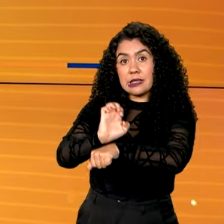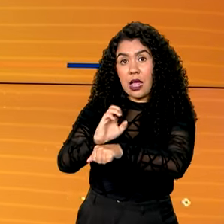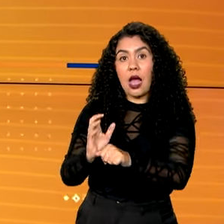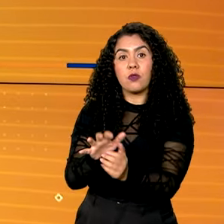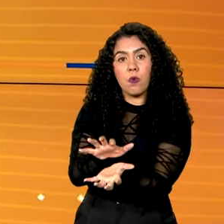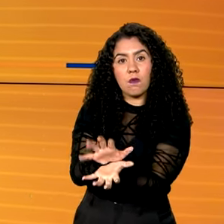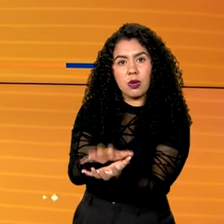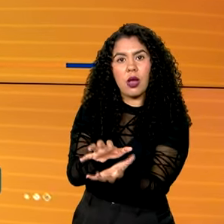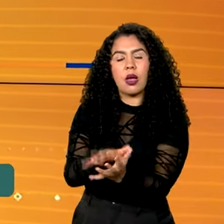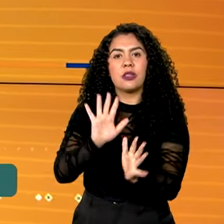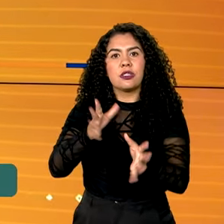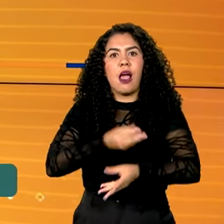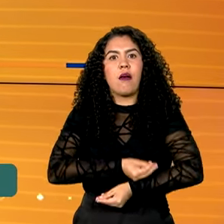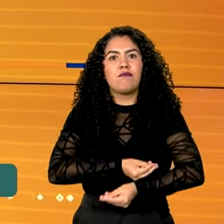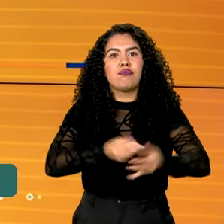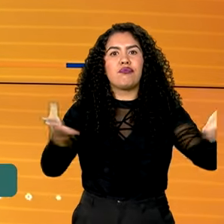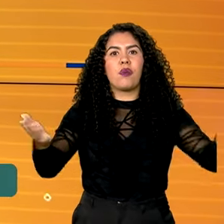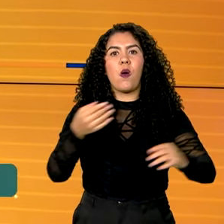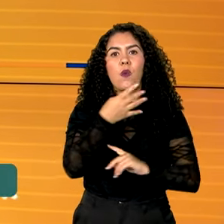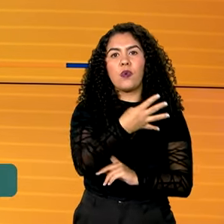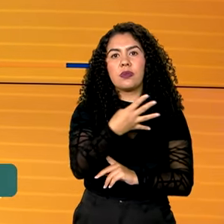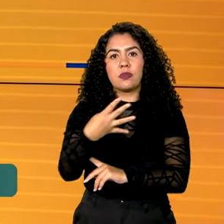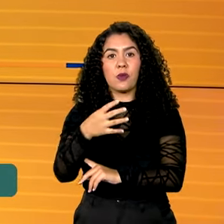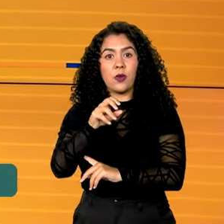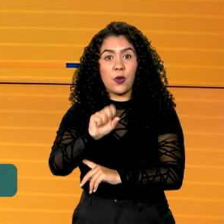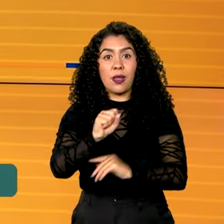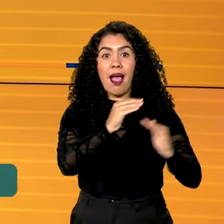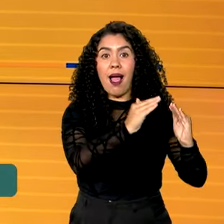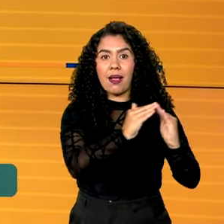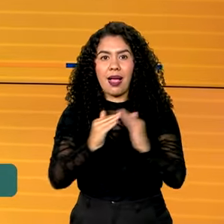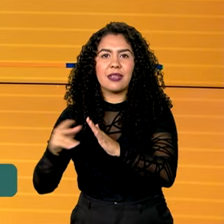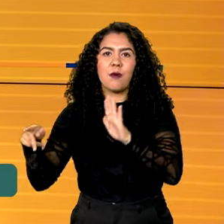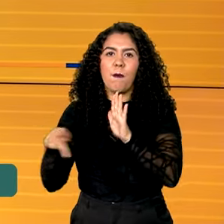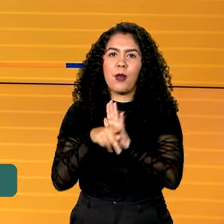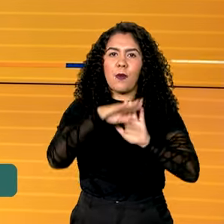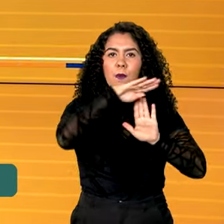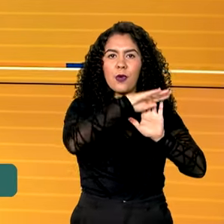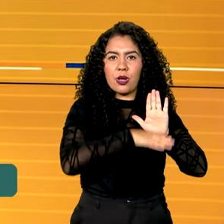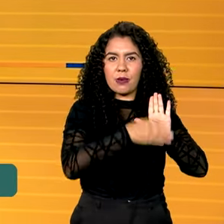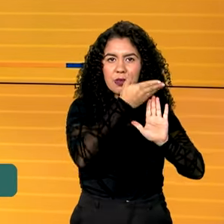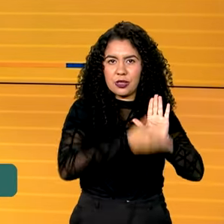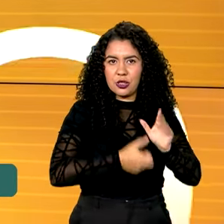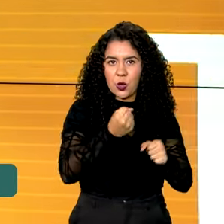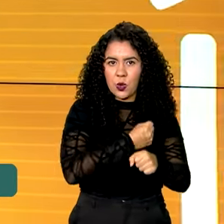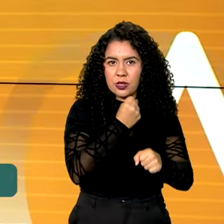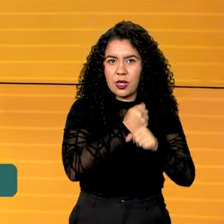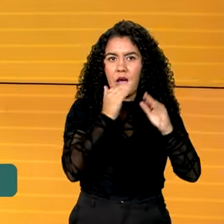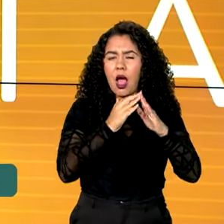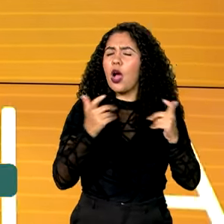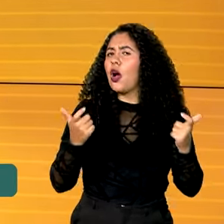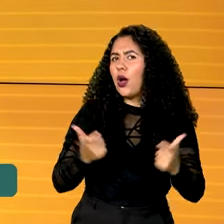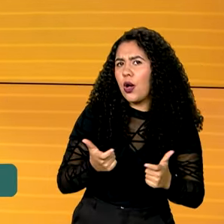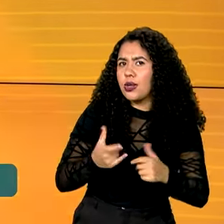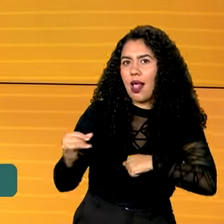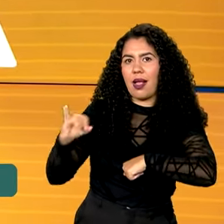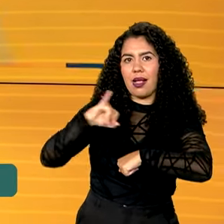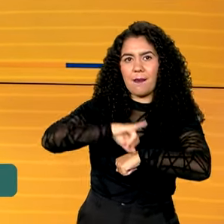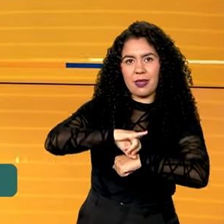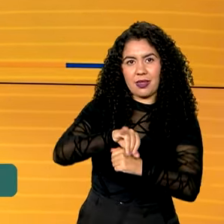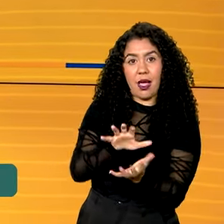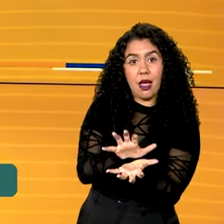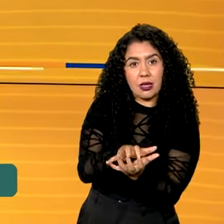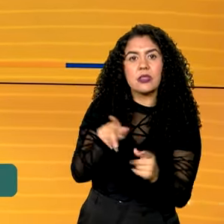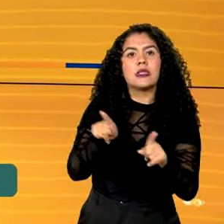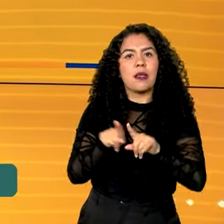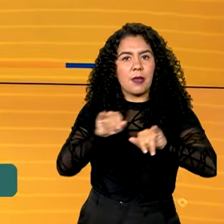448 unidades habitacionais do Minha Casa Minha Vida na capital Recife. Ele também anunciou investimentos em